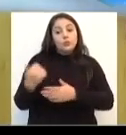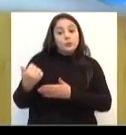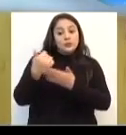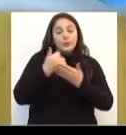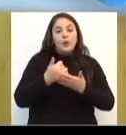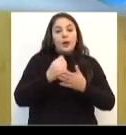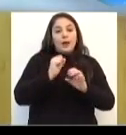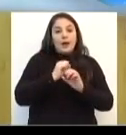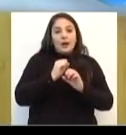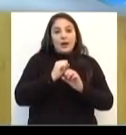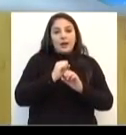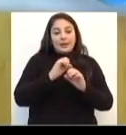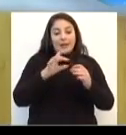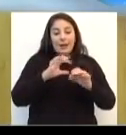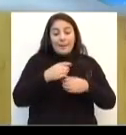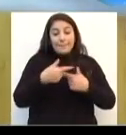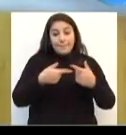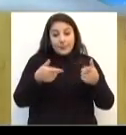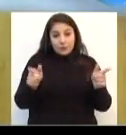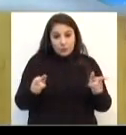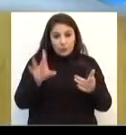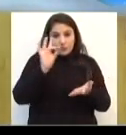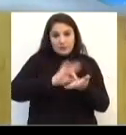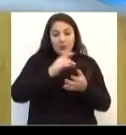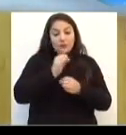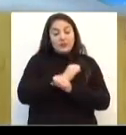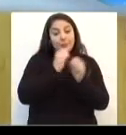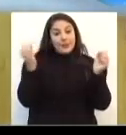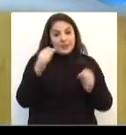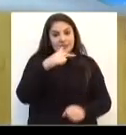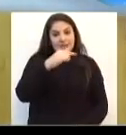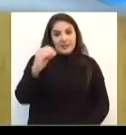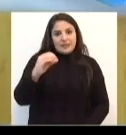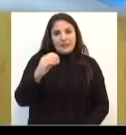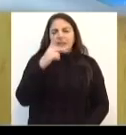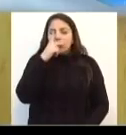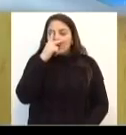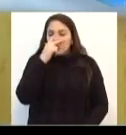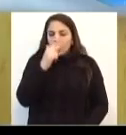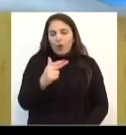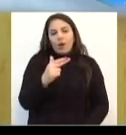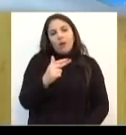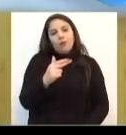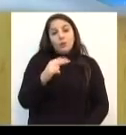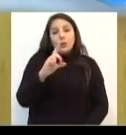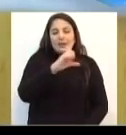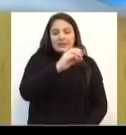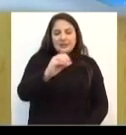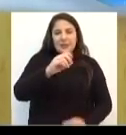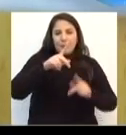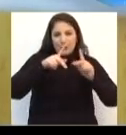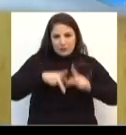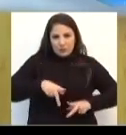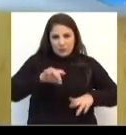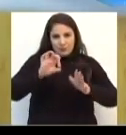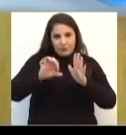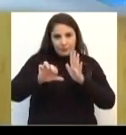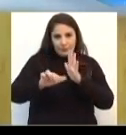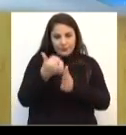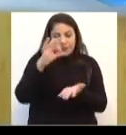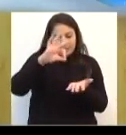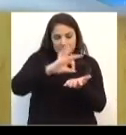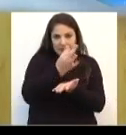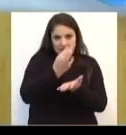trouxe ela para a abertura da manhã, 7h da manhã, no mesmo formato da corrida, 100 primeiros inscritos recebem a